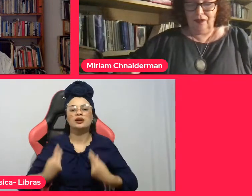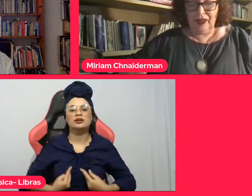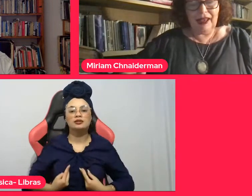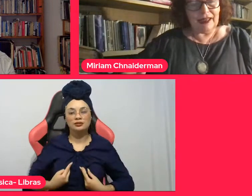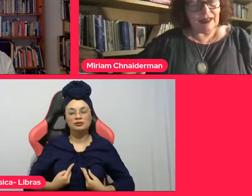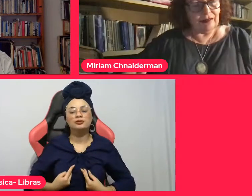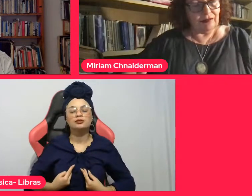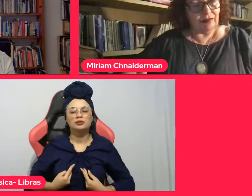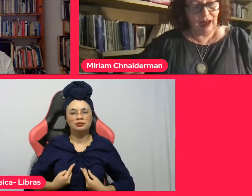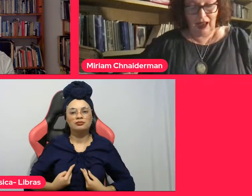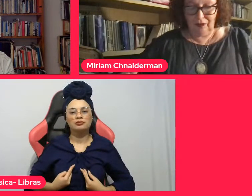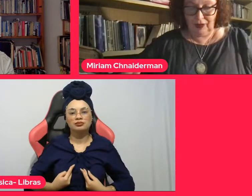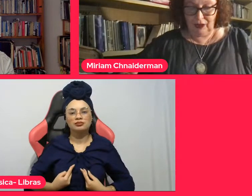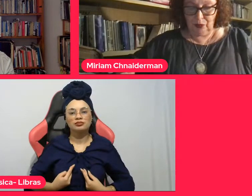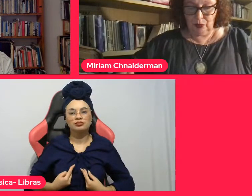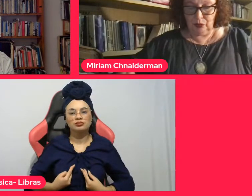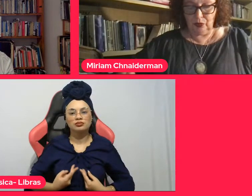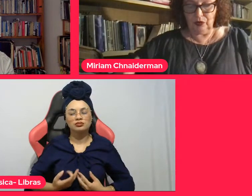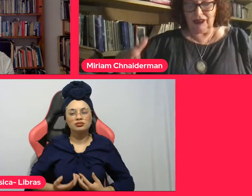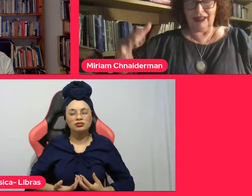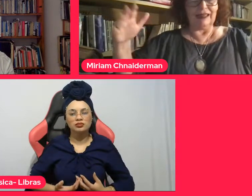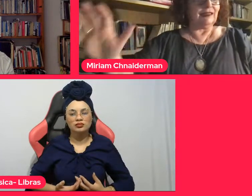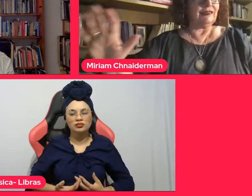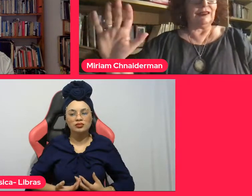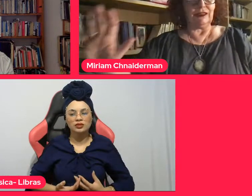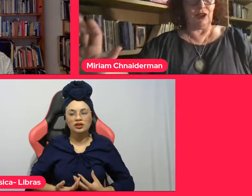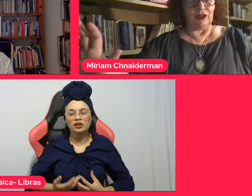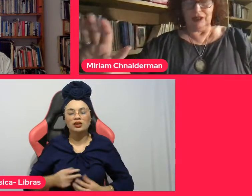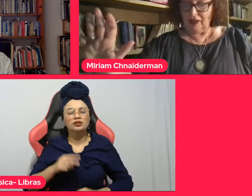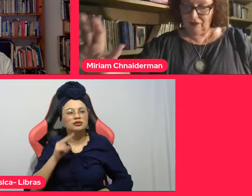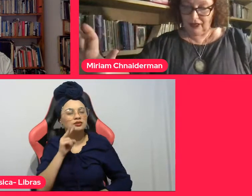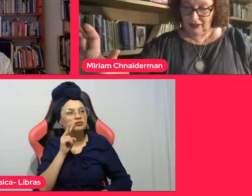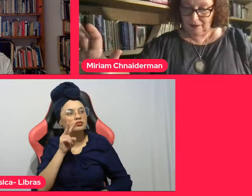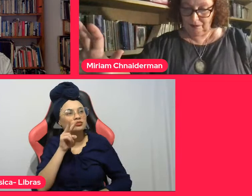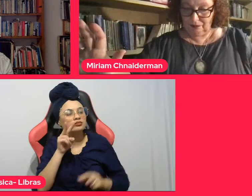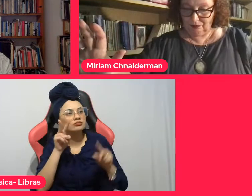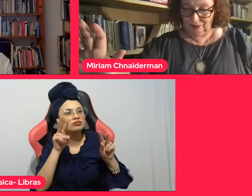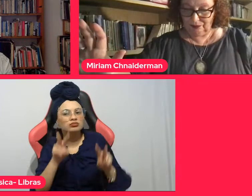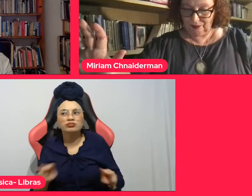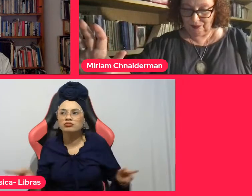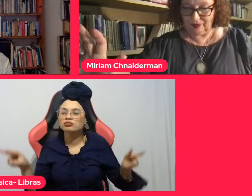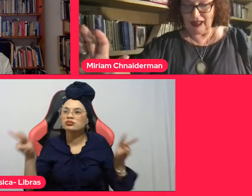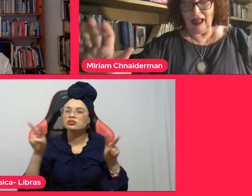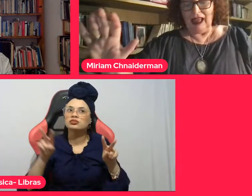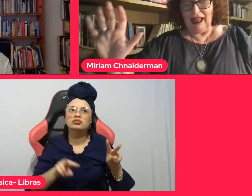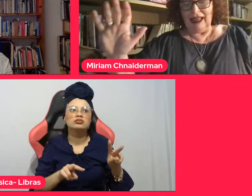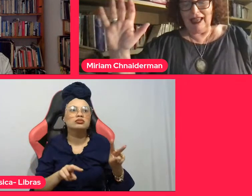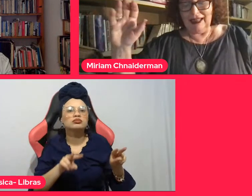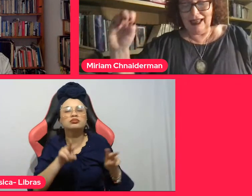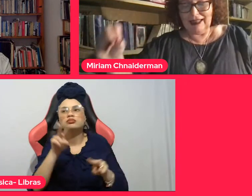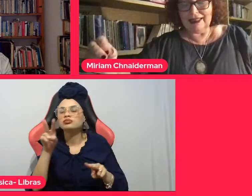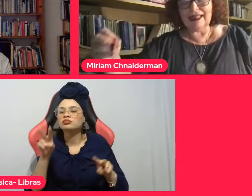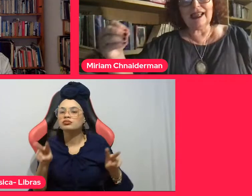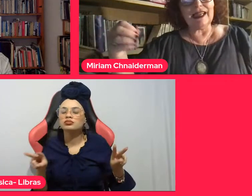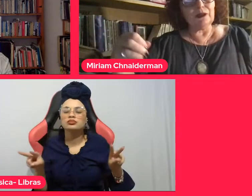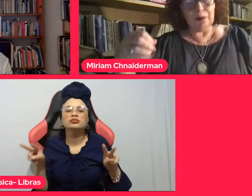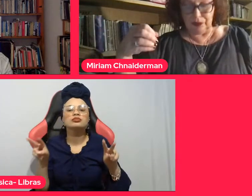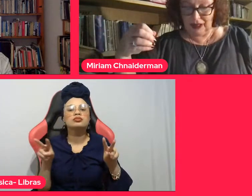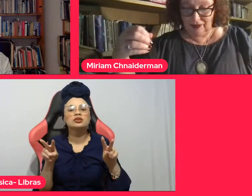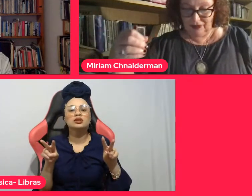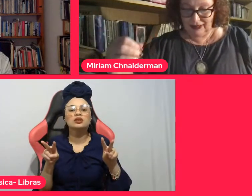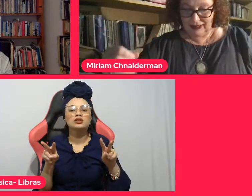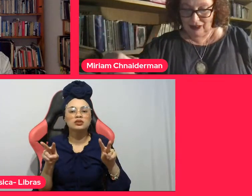Ver é ver o mundo que está diante de nós. É ver. E é nesse